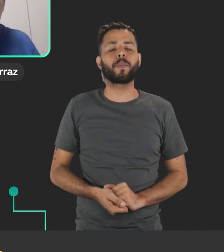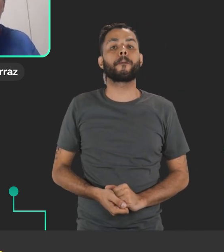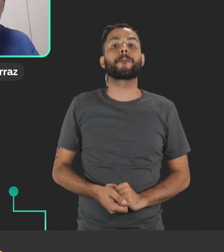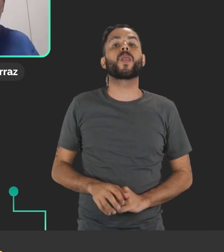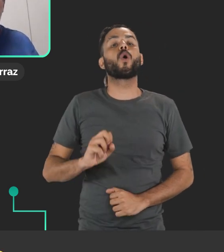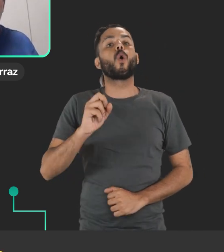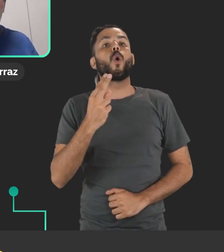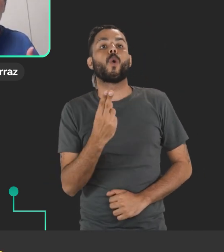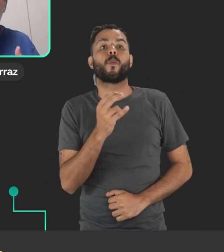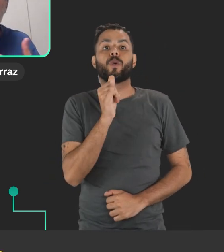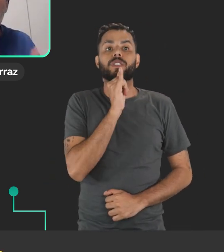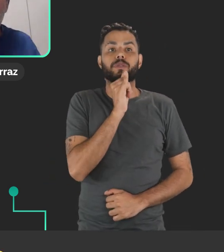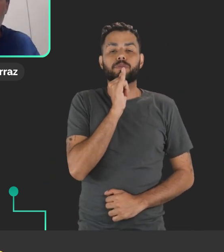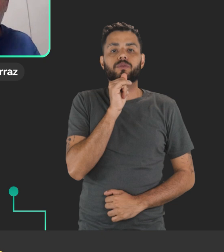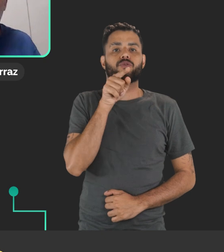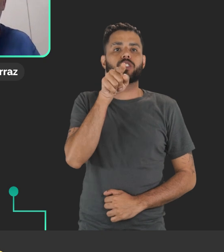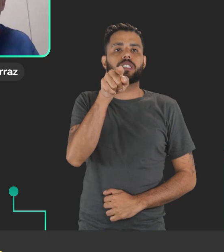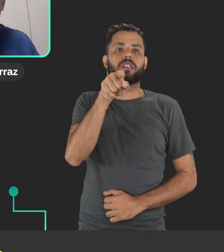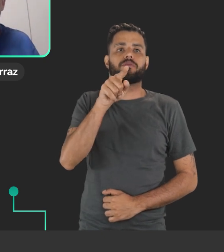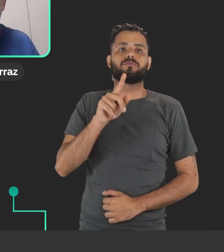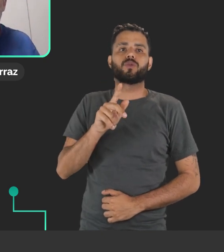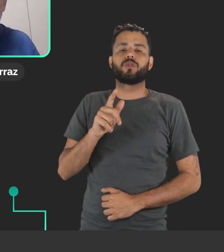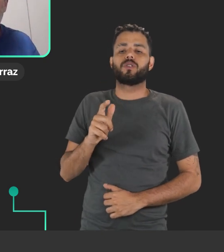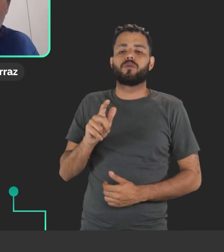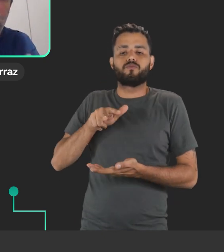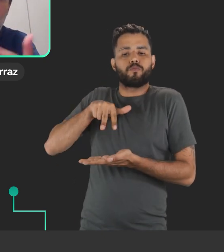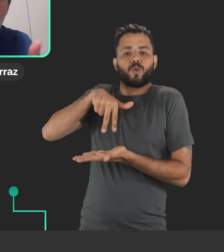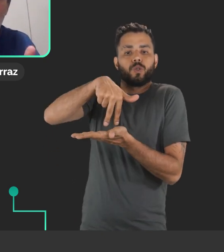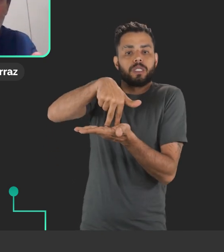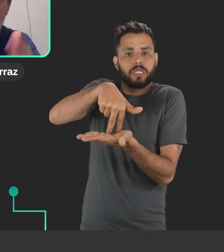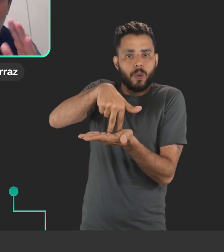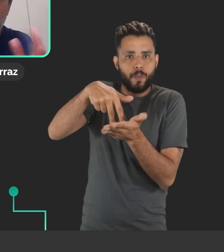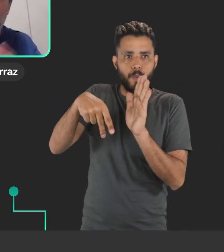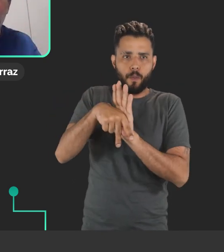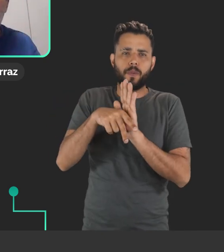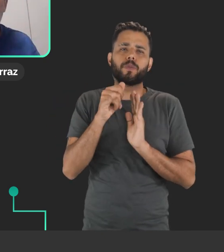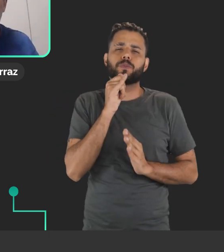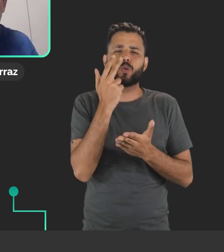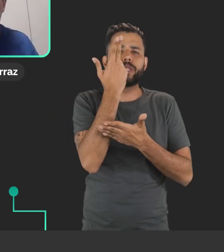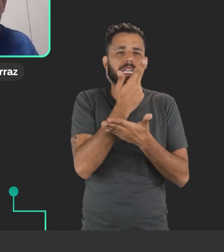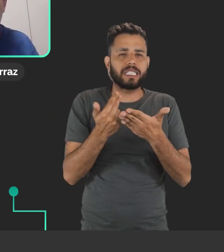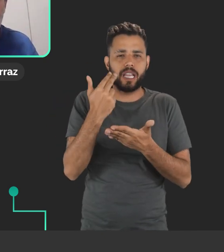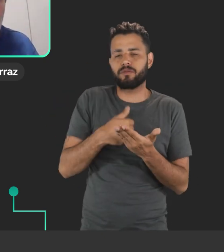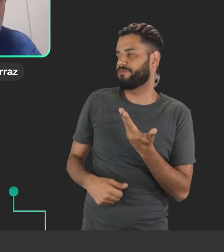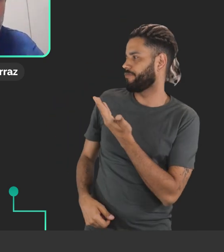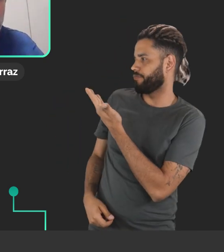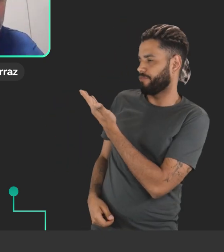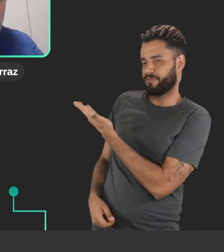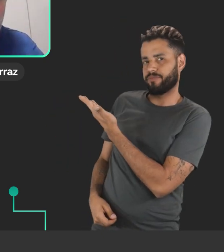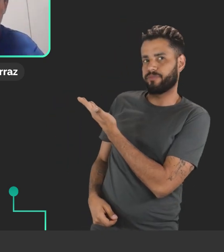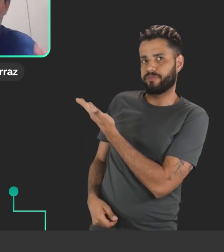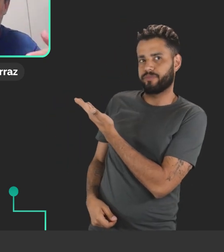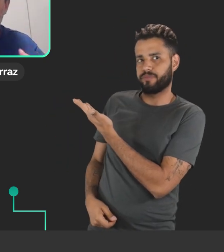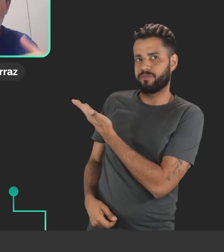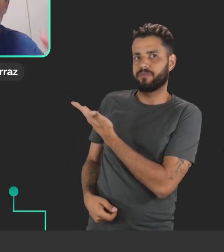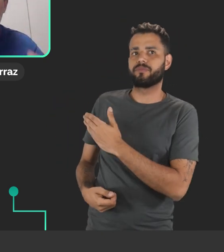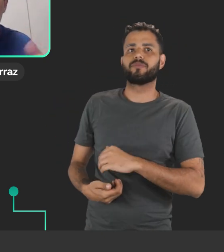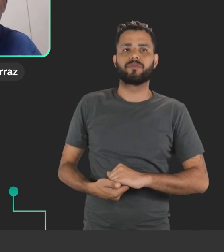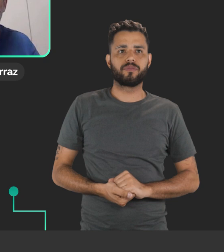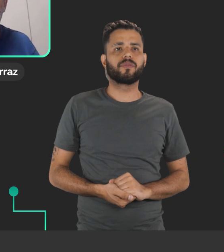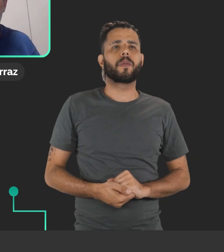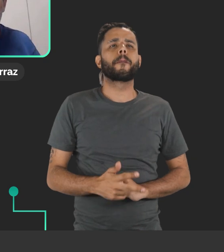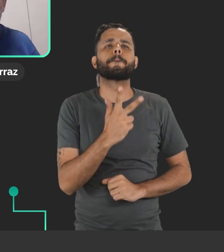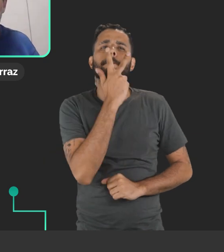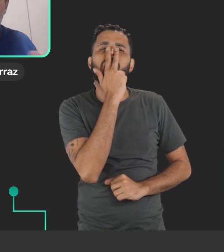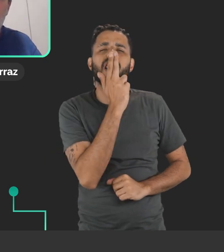Ou então, você está numa posição específica para isso, né? Então, aqui tem uma ilustração de uma pessoa, como se fosse um simulador